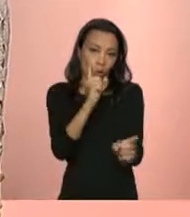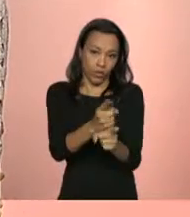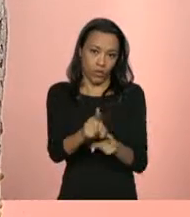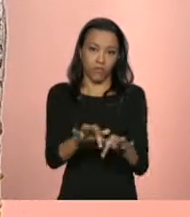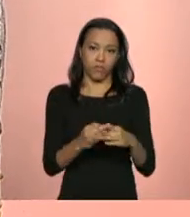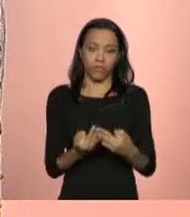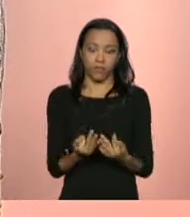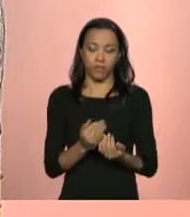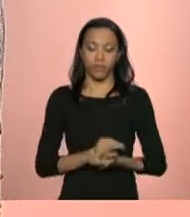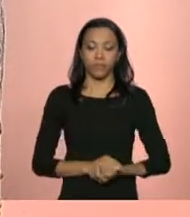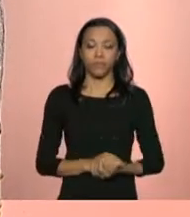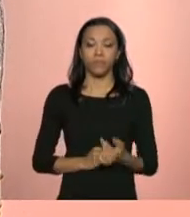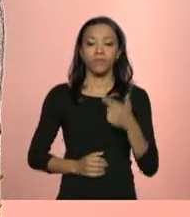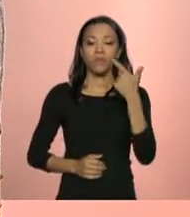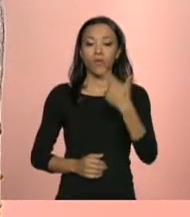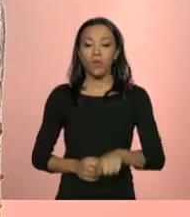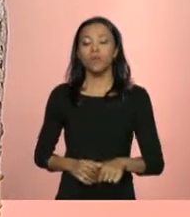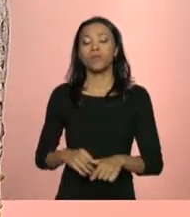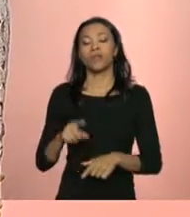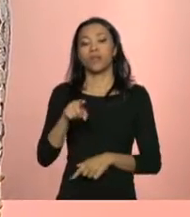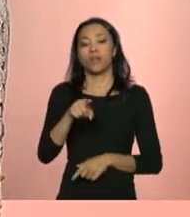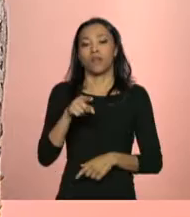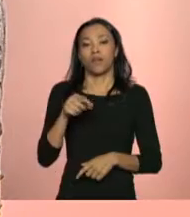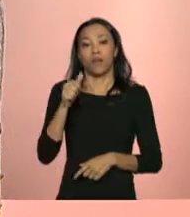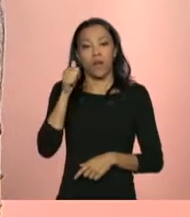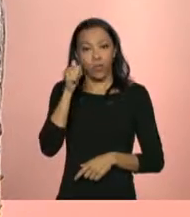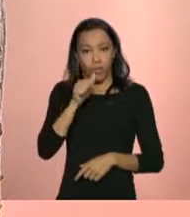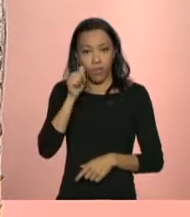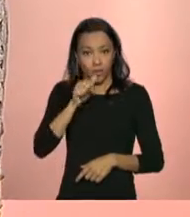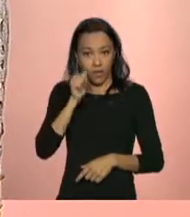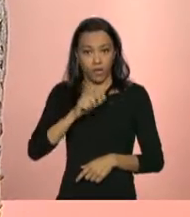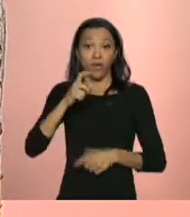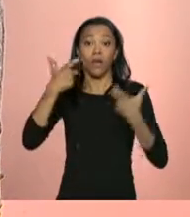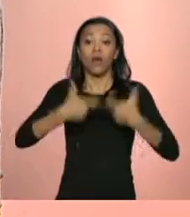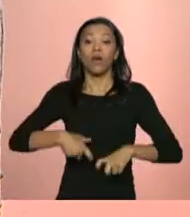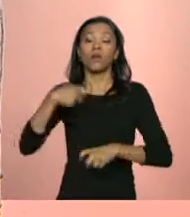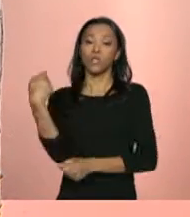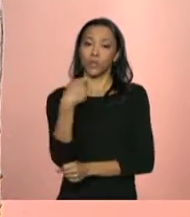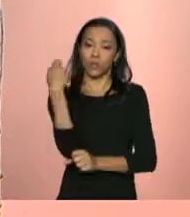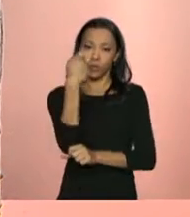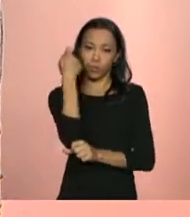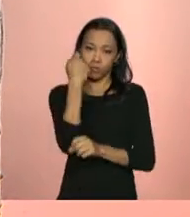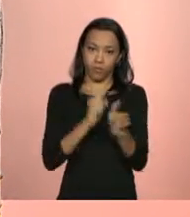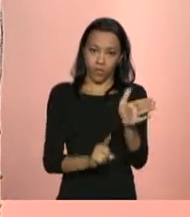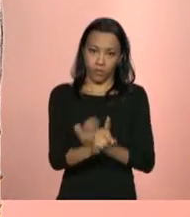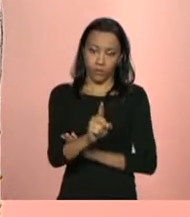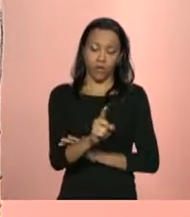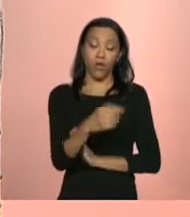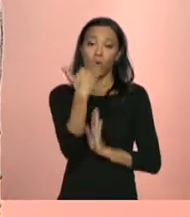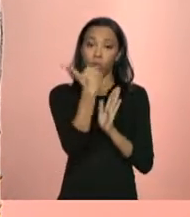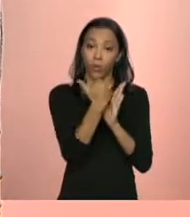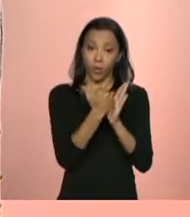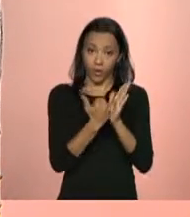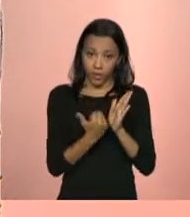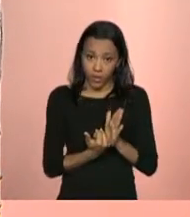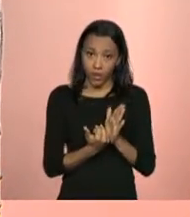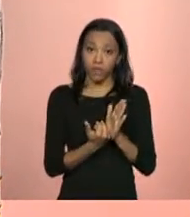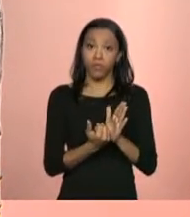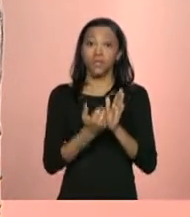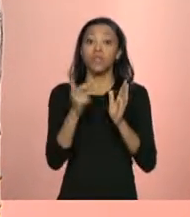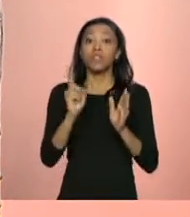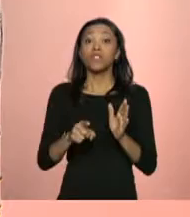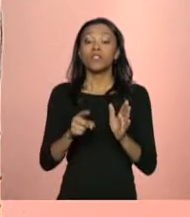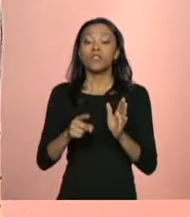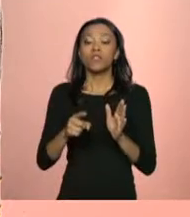Denise, a Maria Gicelda Tadeu, do Rio Grande do Sul. O programa de regularização fundiária,